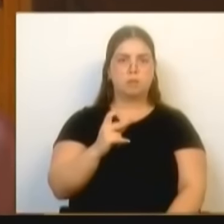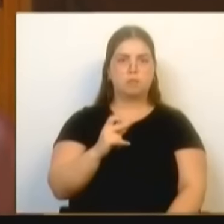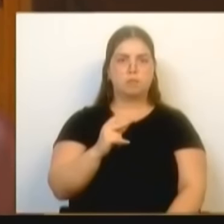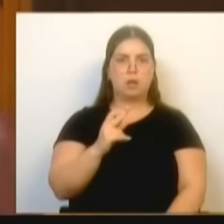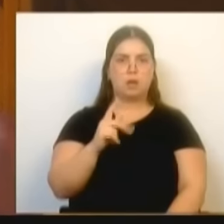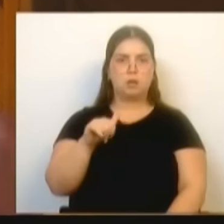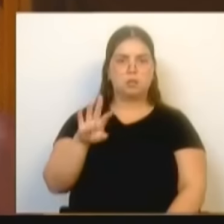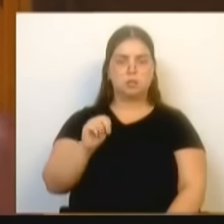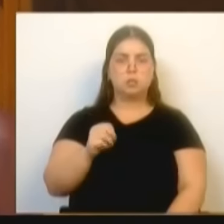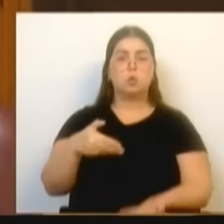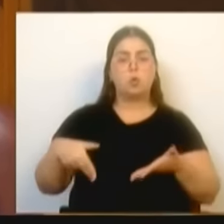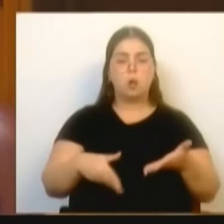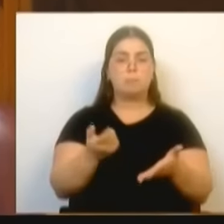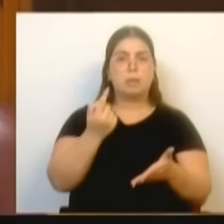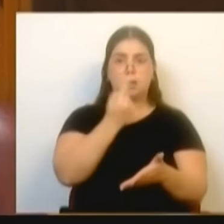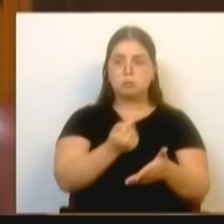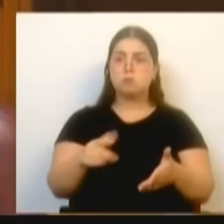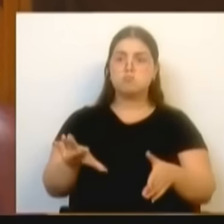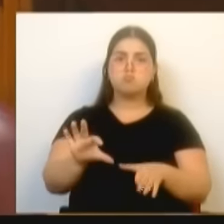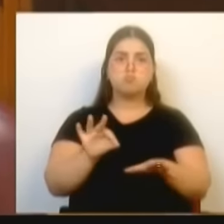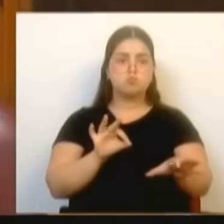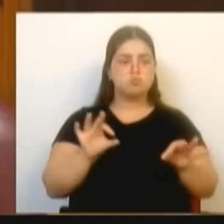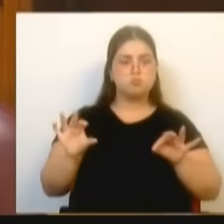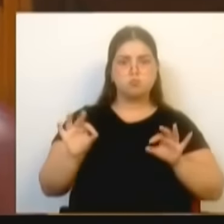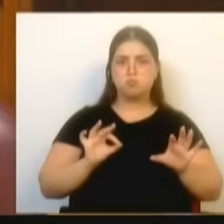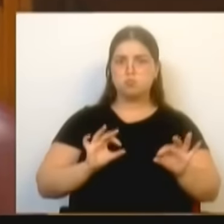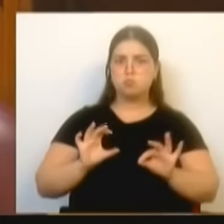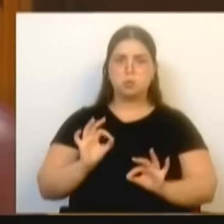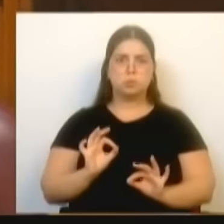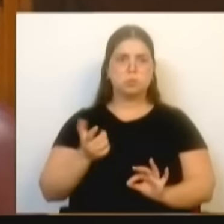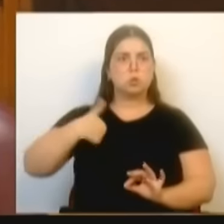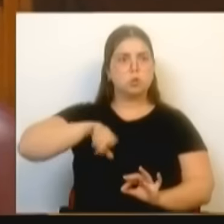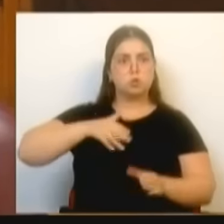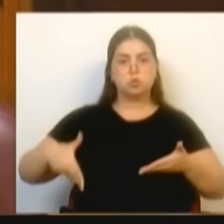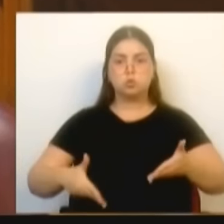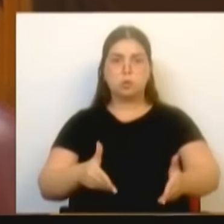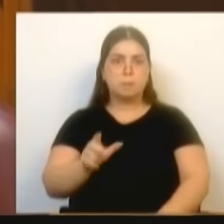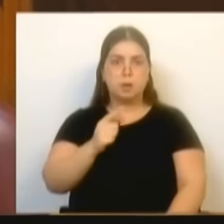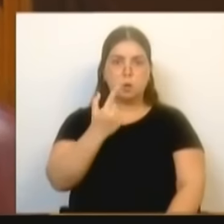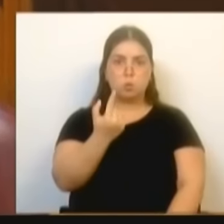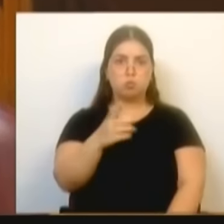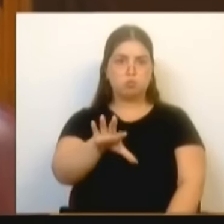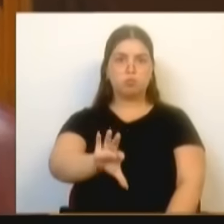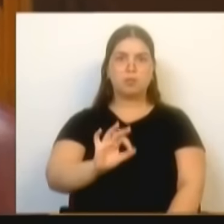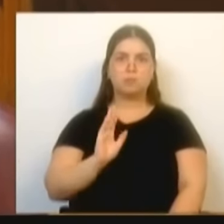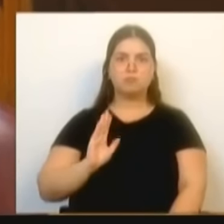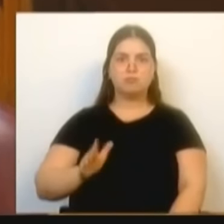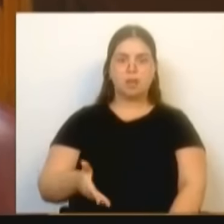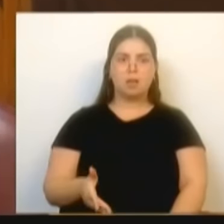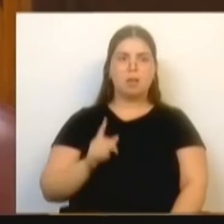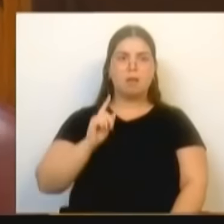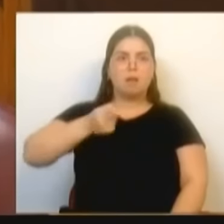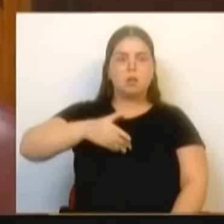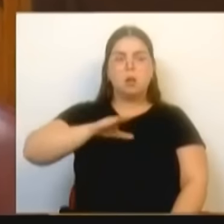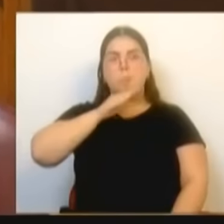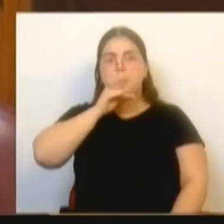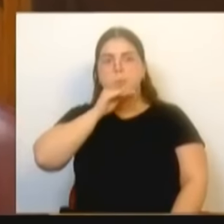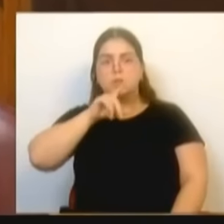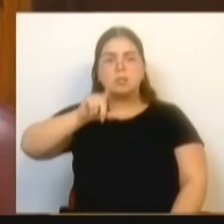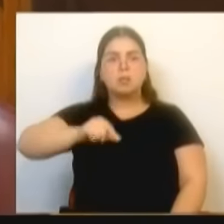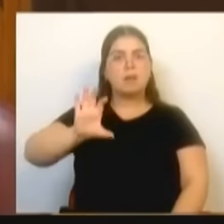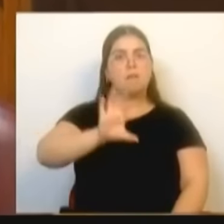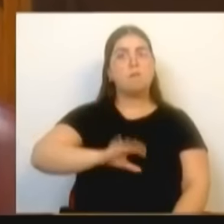nós escolherá. Nós já escolhemos um. Nós já escolhemos um. O caminho é o das polícias e do Estado de Direito.